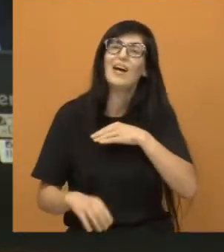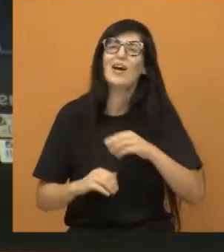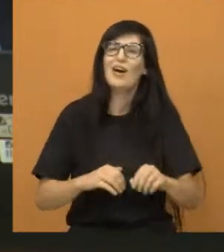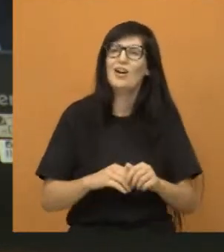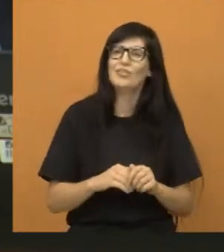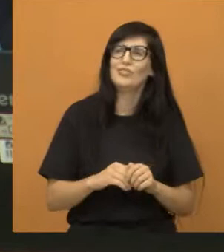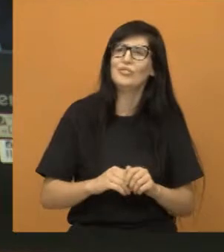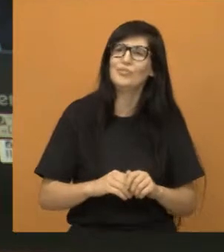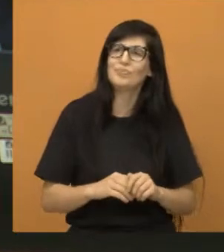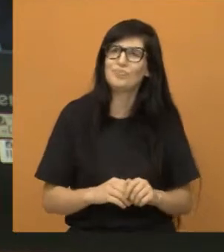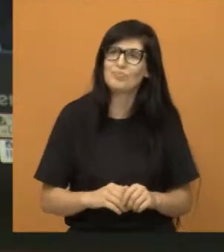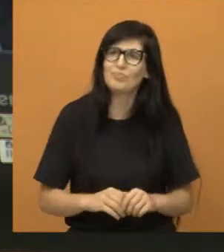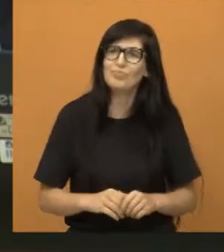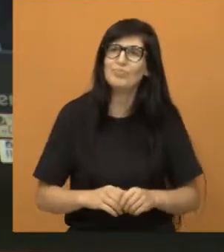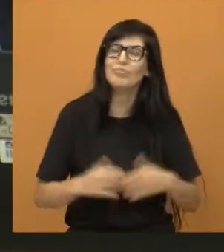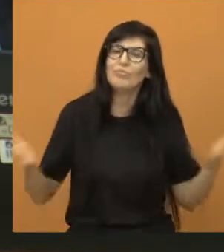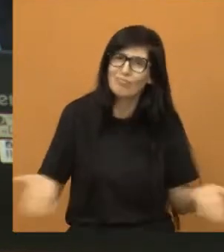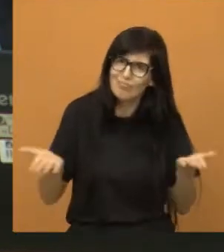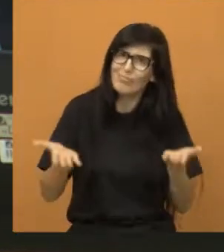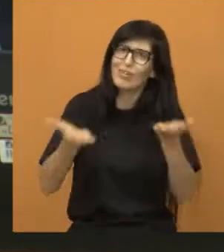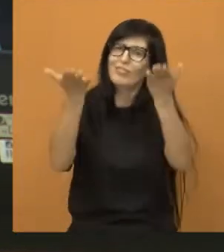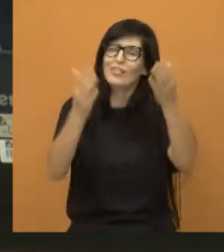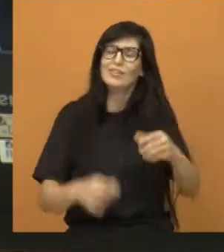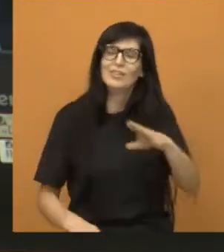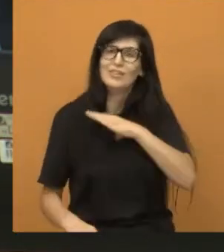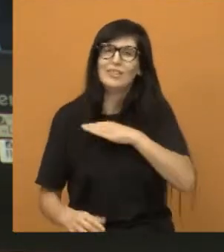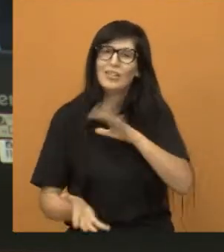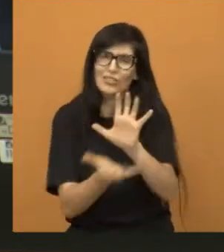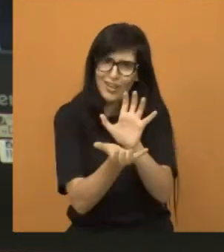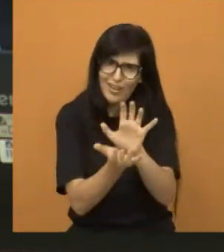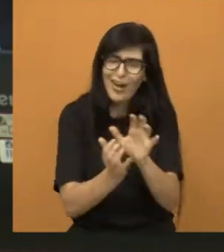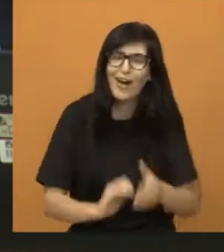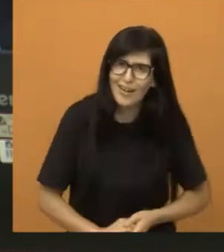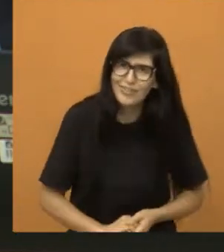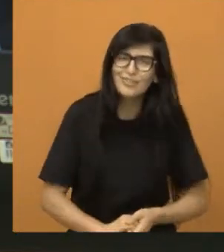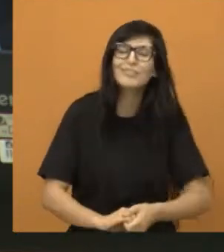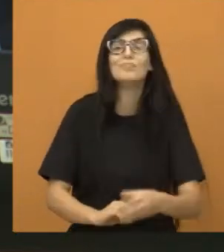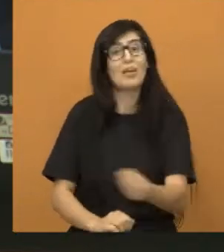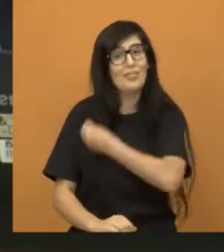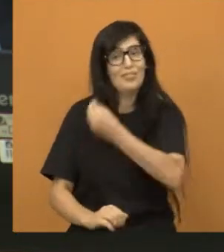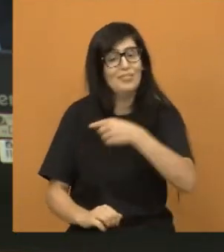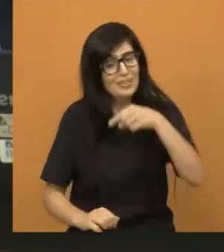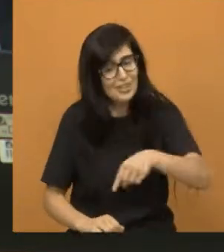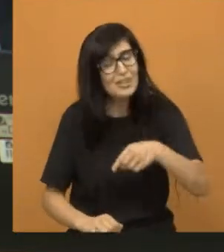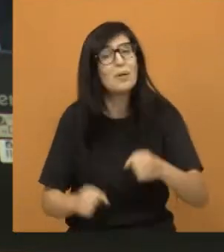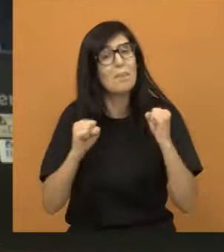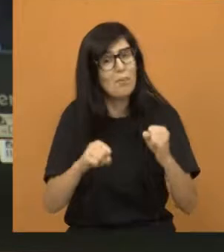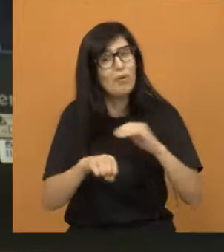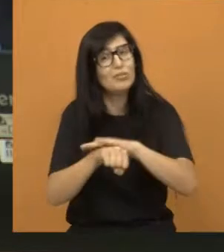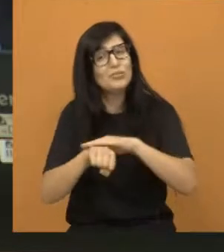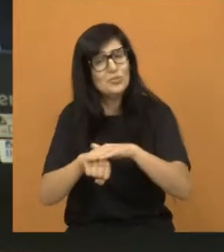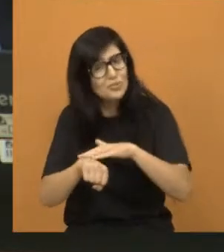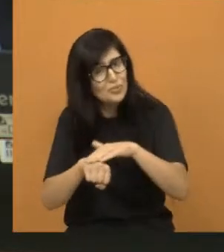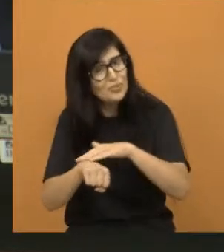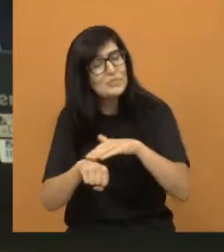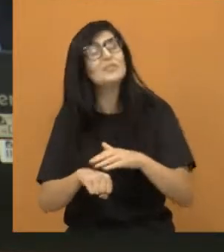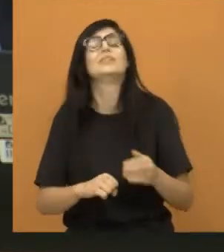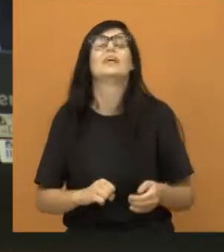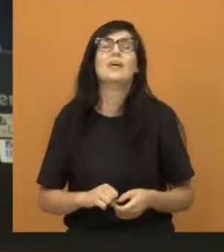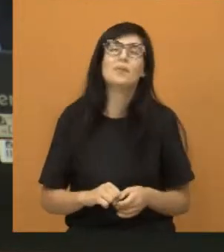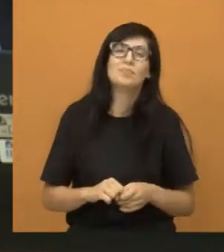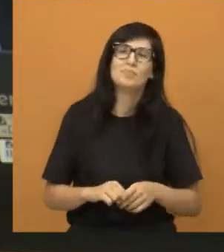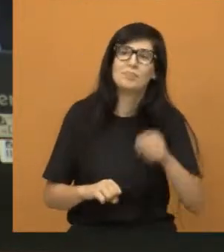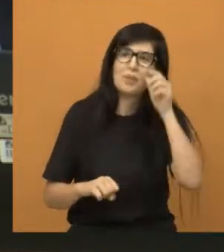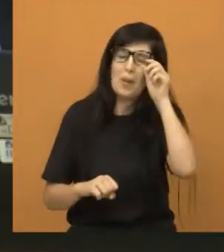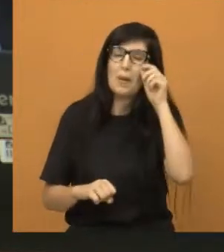tenhamos grandes avanços na cidade de Jacareí. Então, nós estamos aqui à disposição e nós vamos conversar enquanto procuradoria da